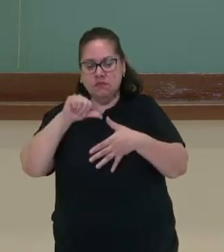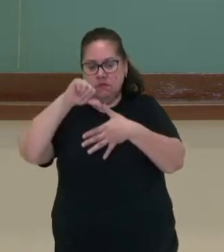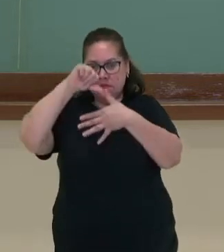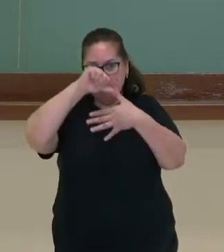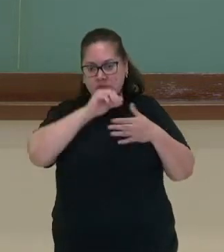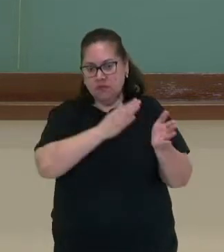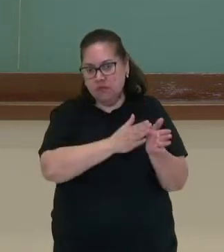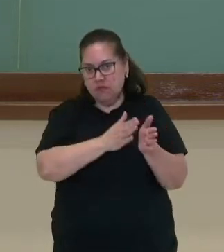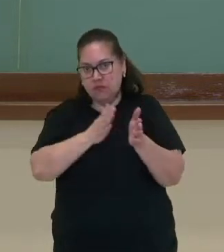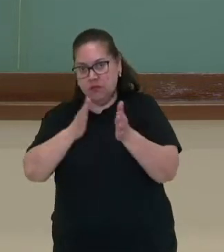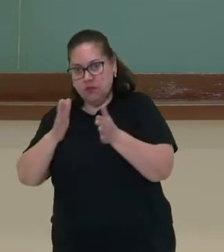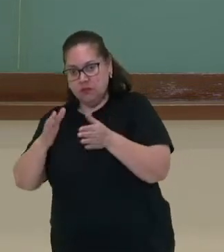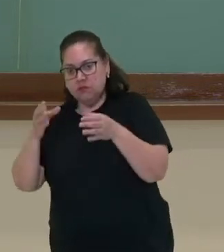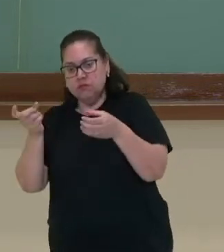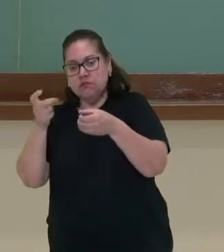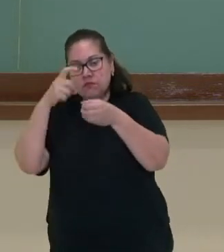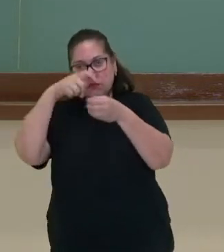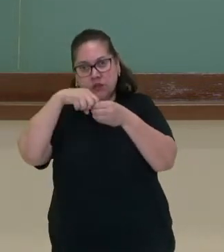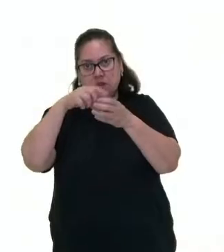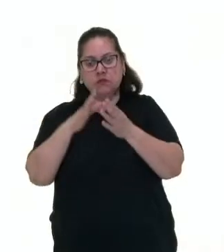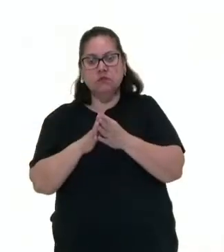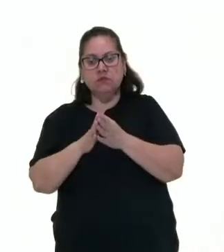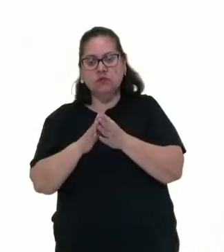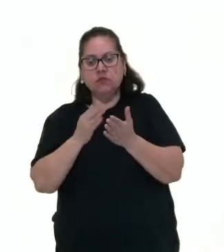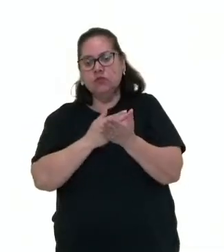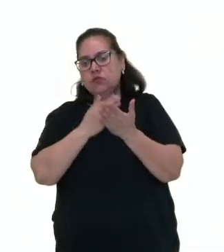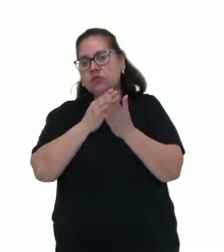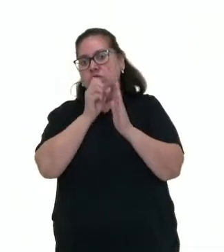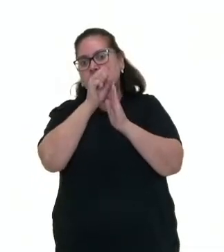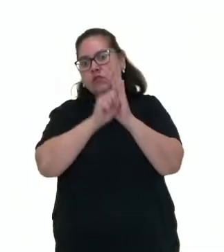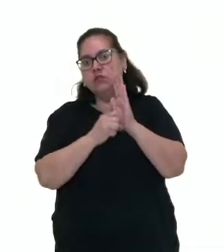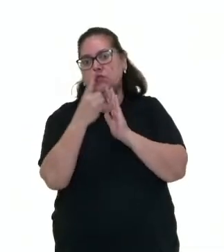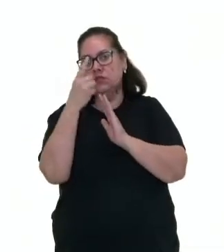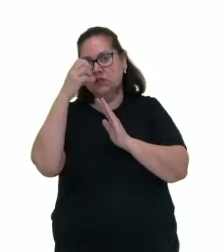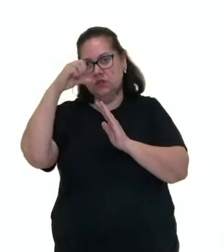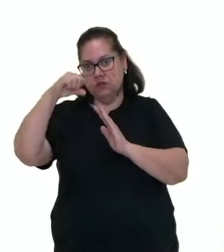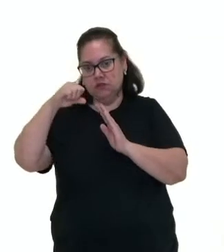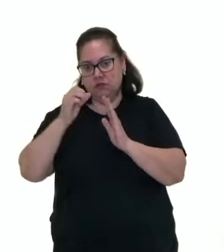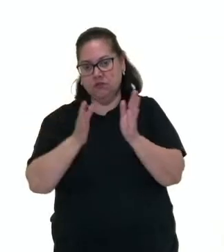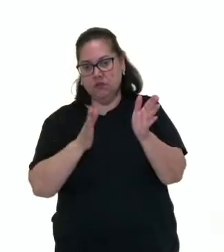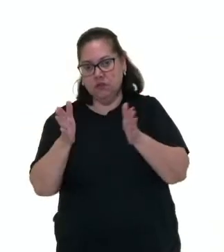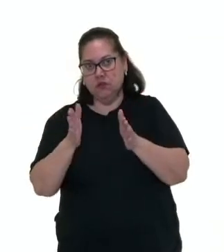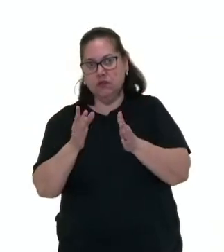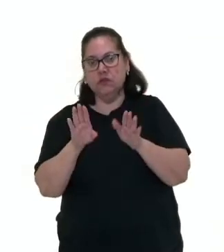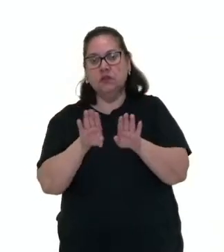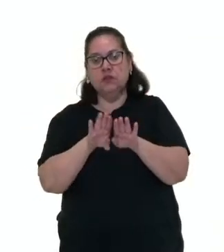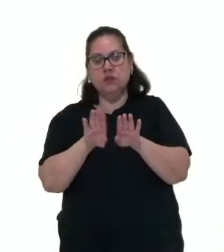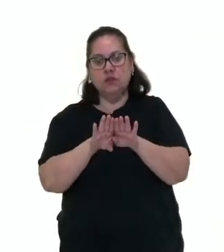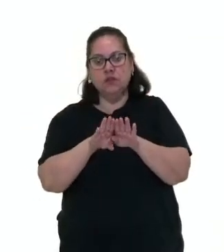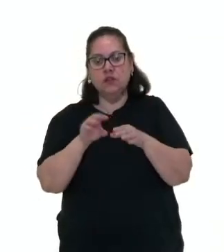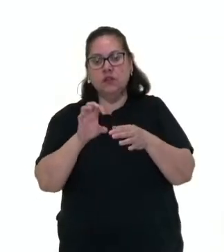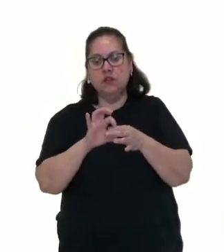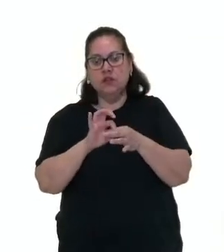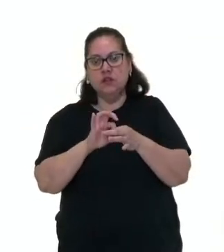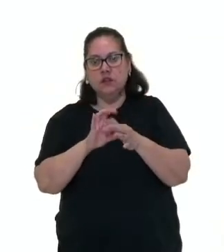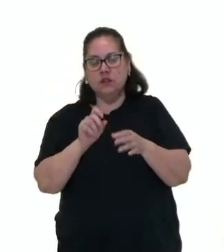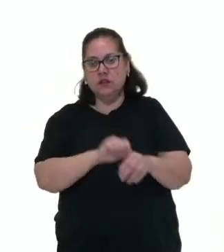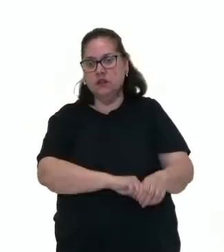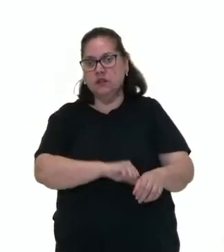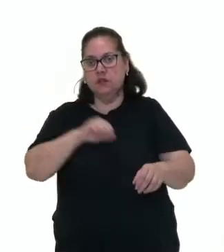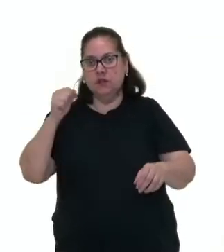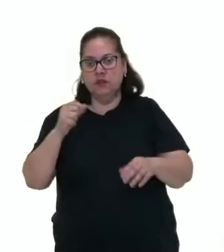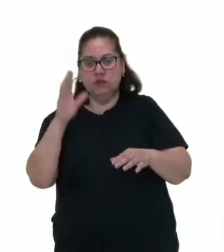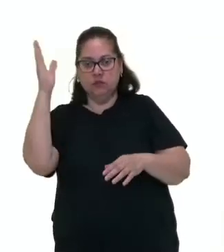período, no mesmo contexto, não é? Ali no início do século XIX, entre elas também a independência do Brasil, em